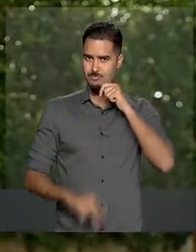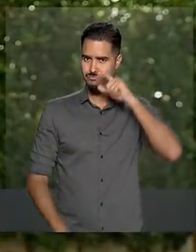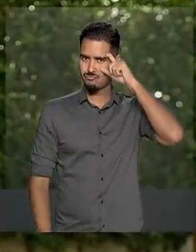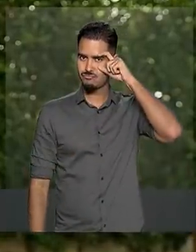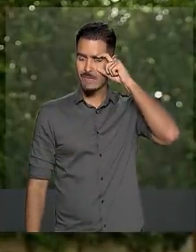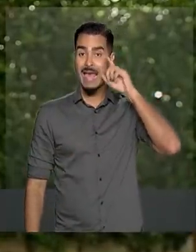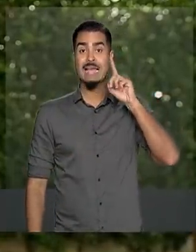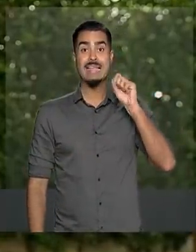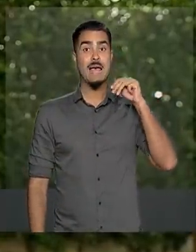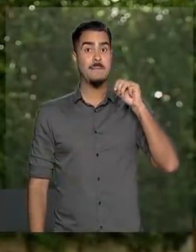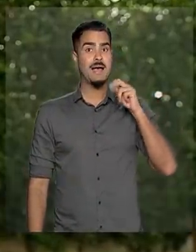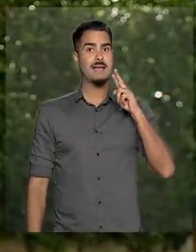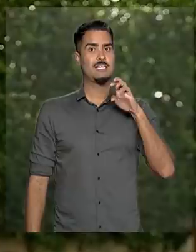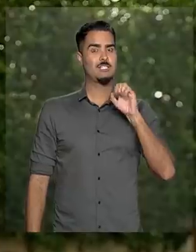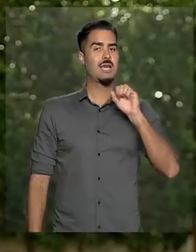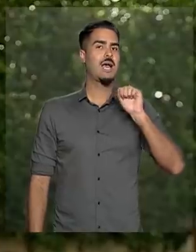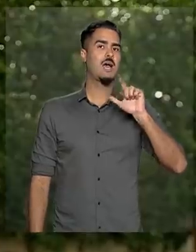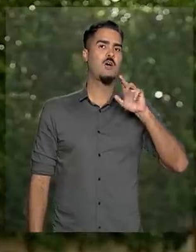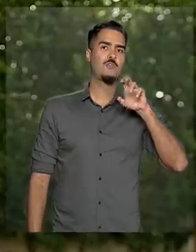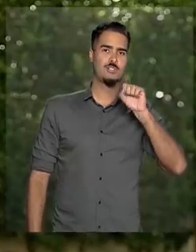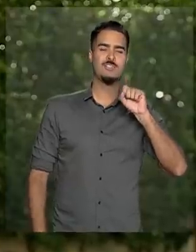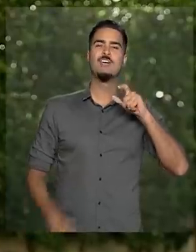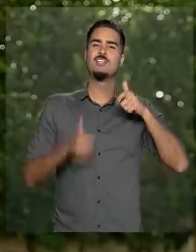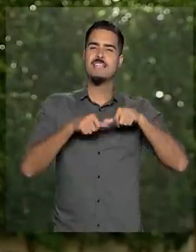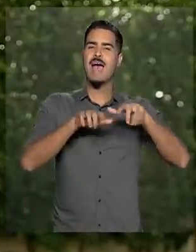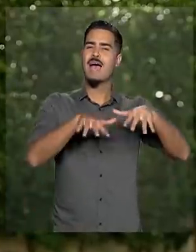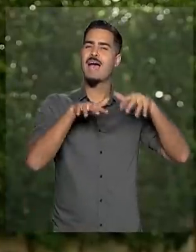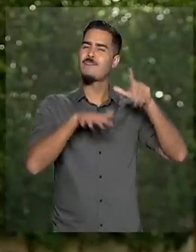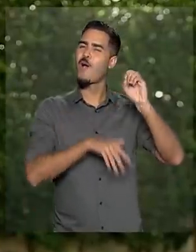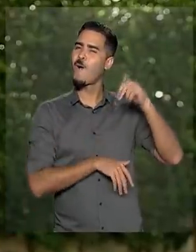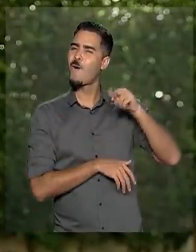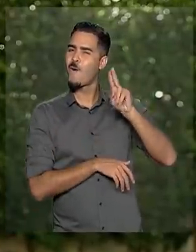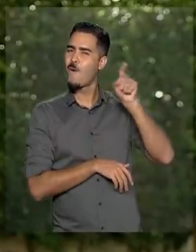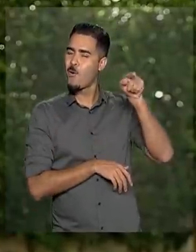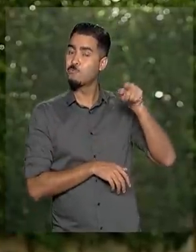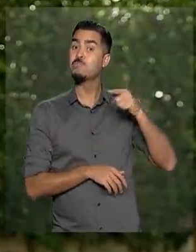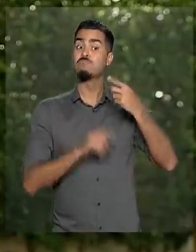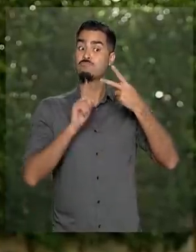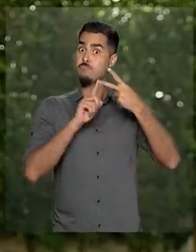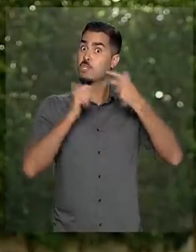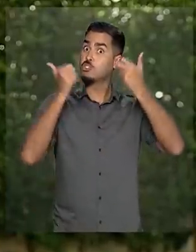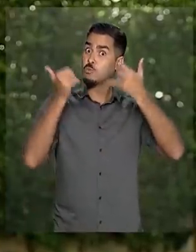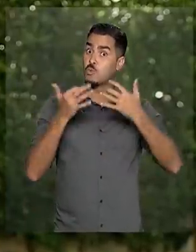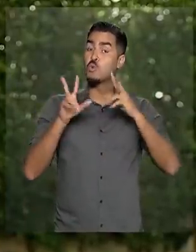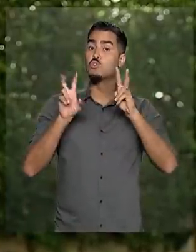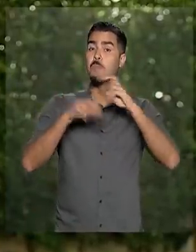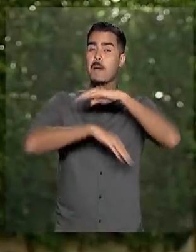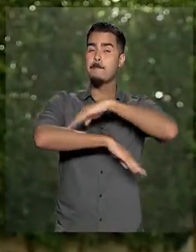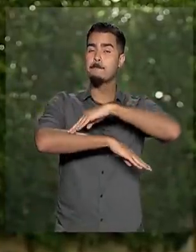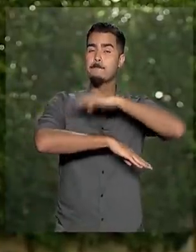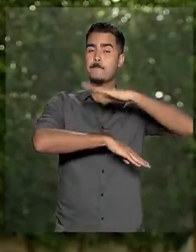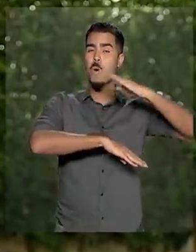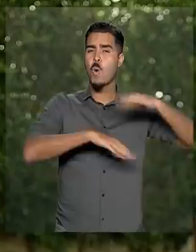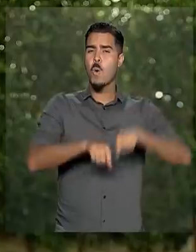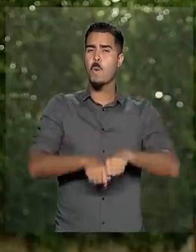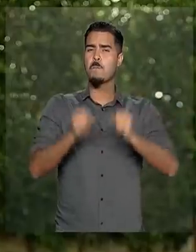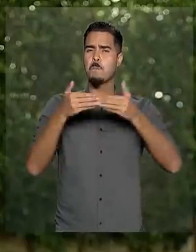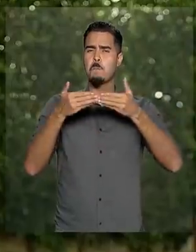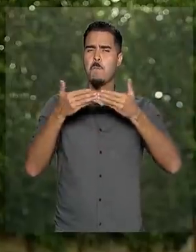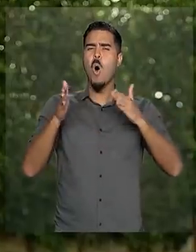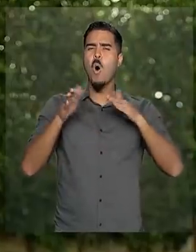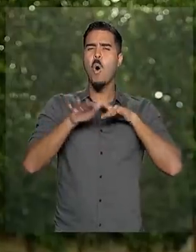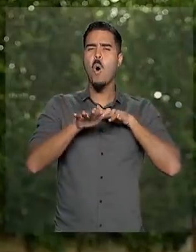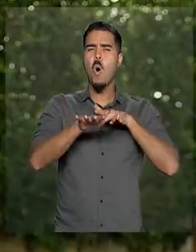Conselho de Direitos Humanos da Organização das Nações Unidas, falou também a respeito do rompimento da barragem em